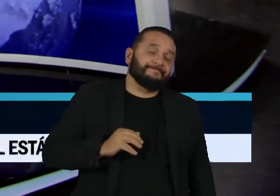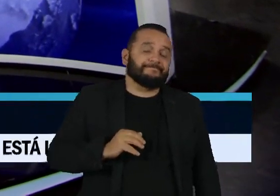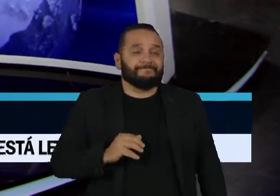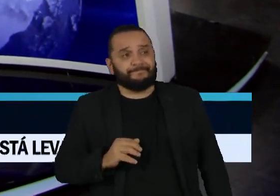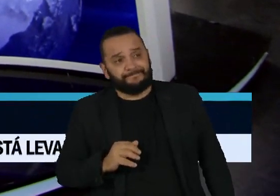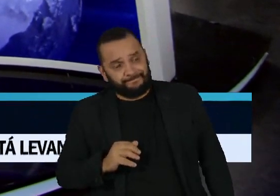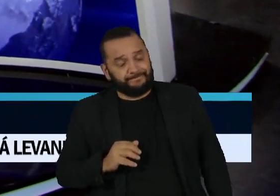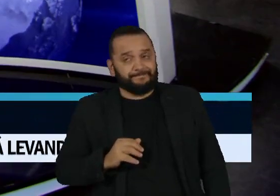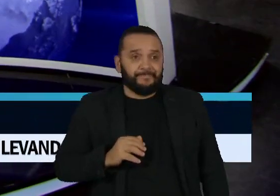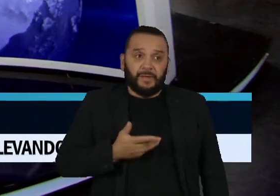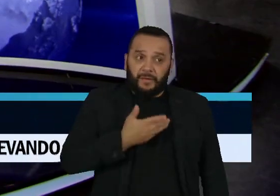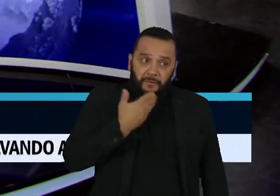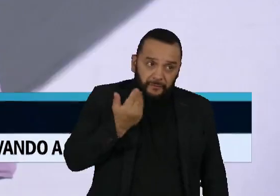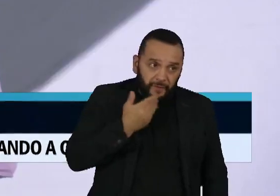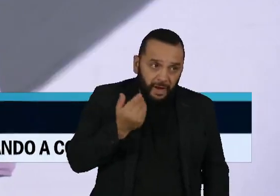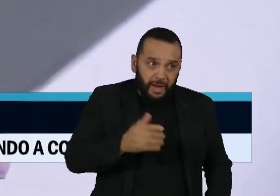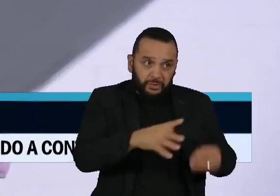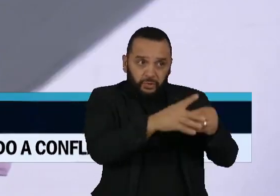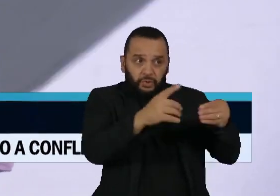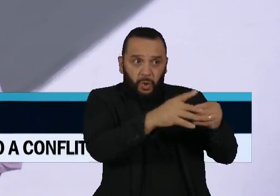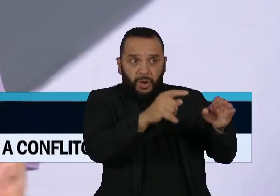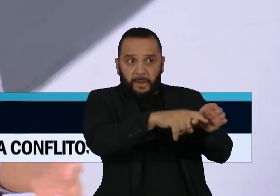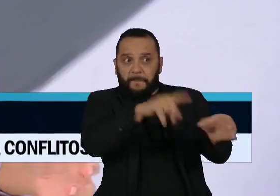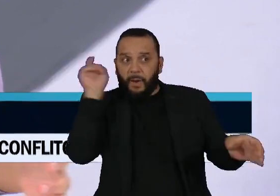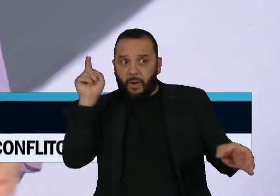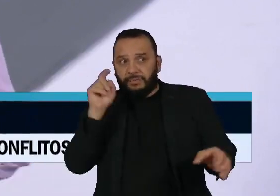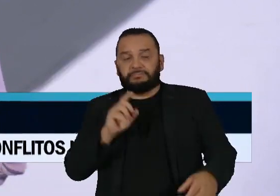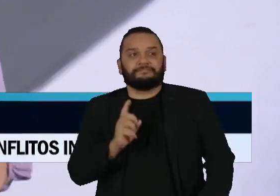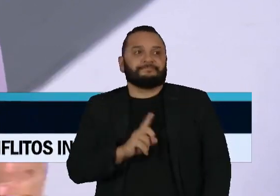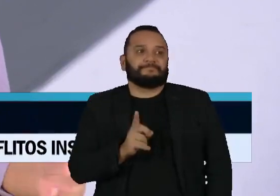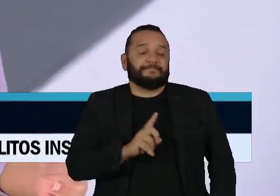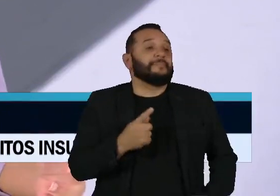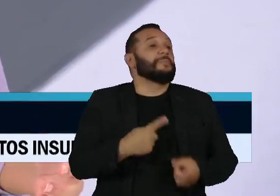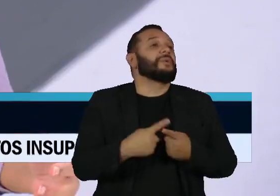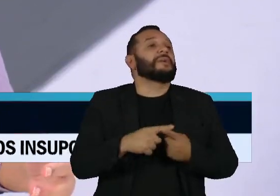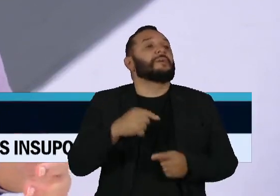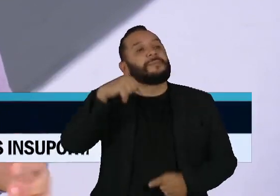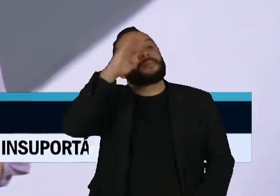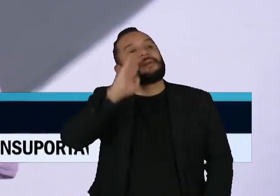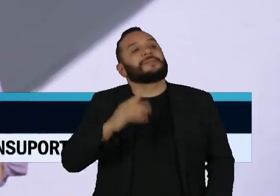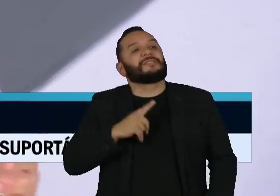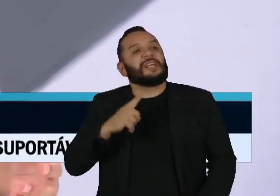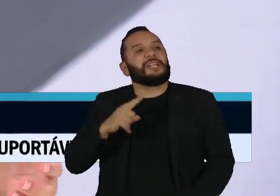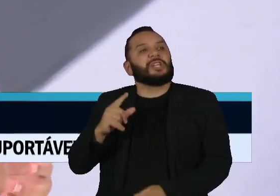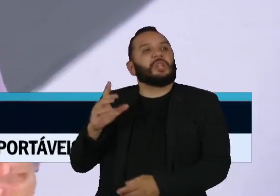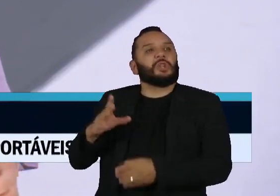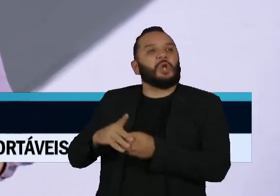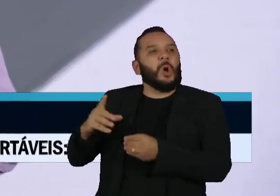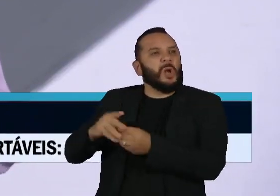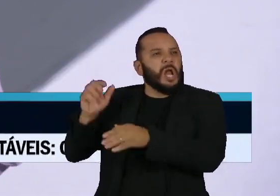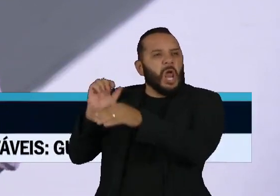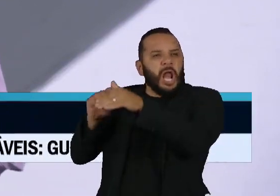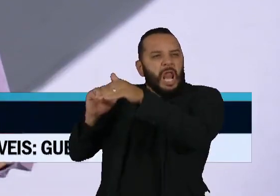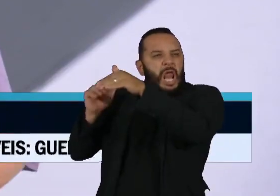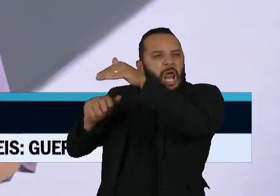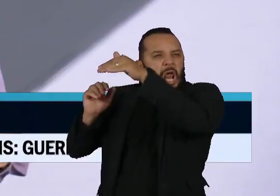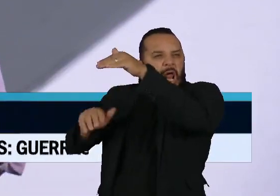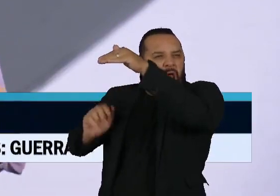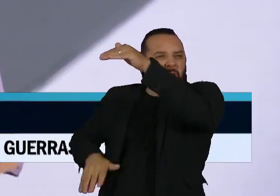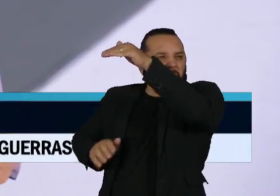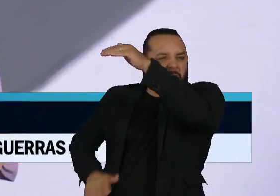fácil de ser feita, né? Então, primeiro porque a gente tem reservas e as reservas brasileiras estão em dólar. Então,